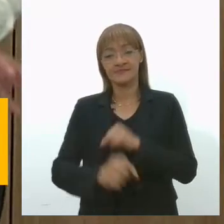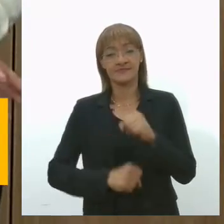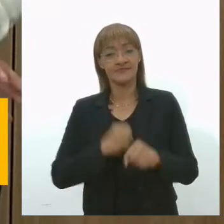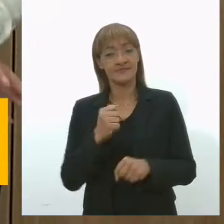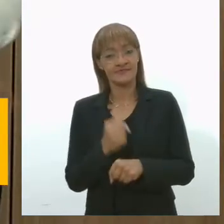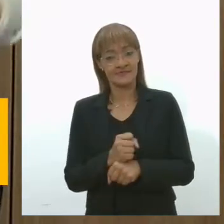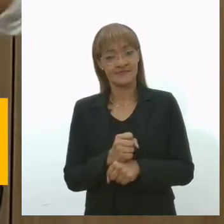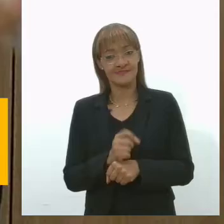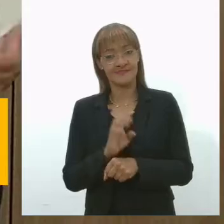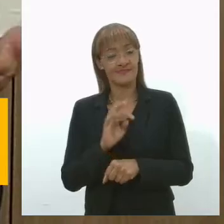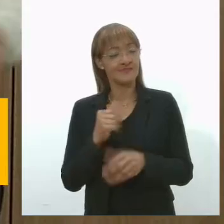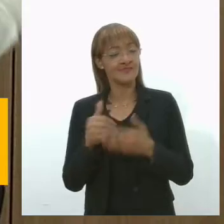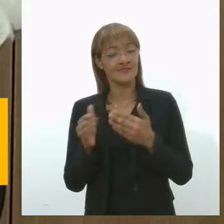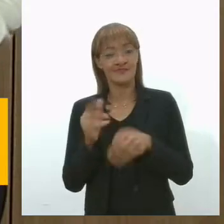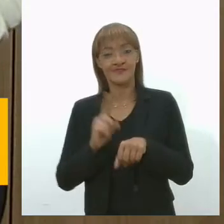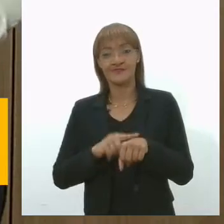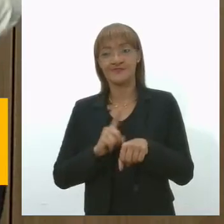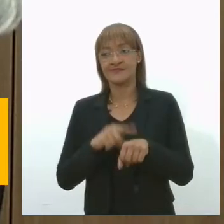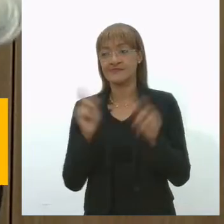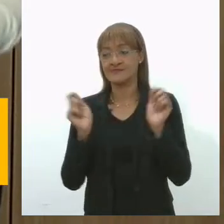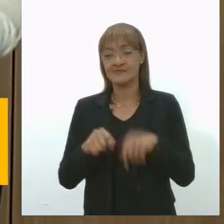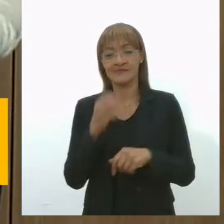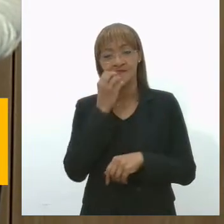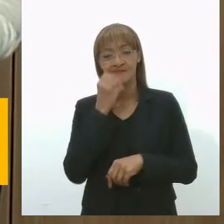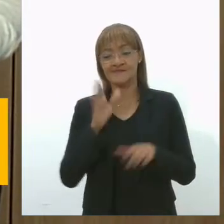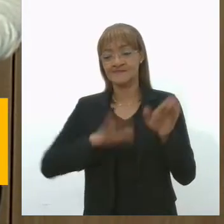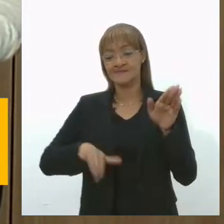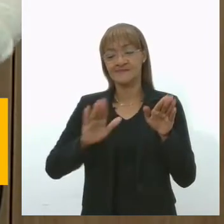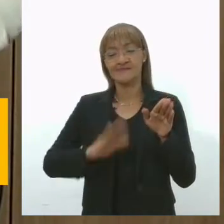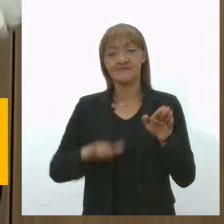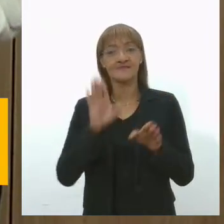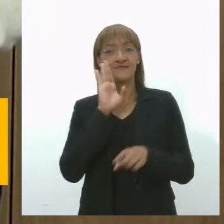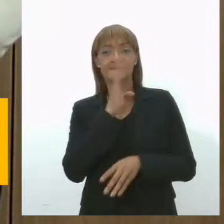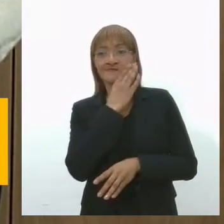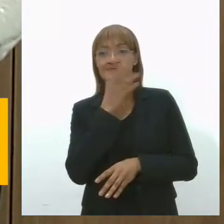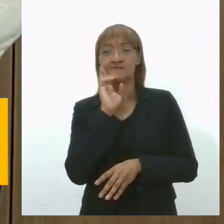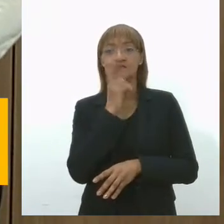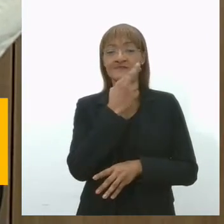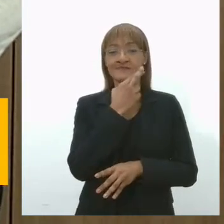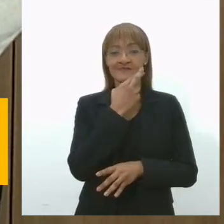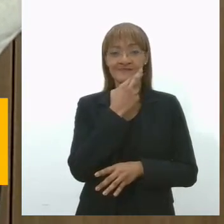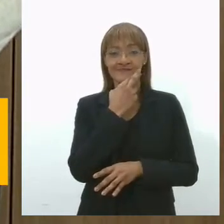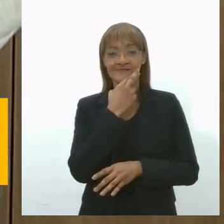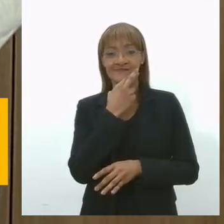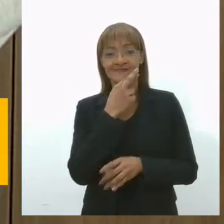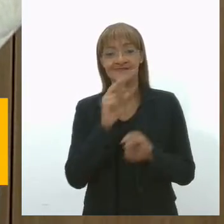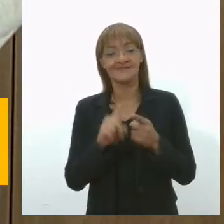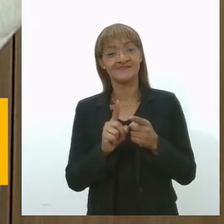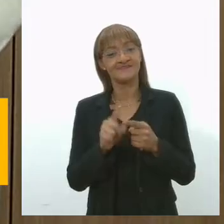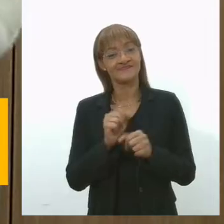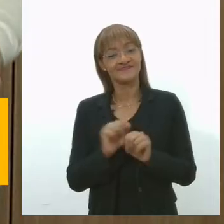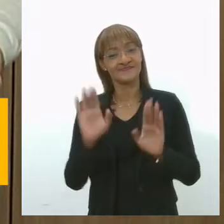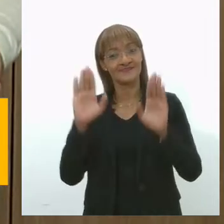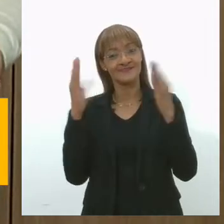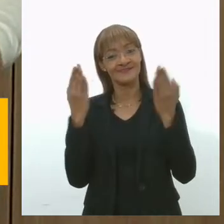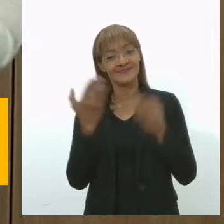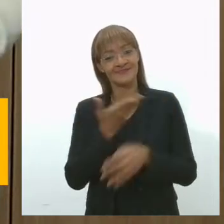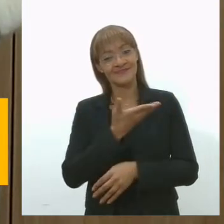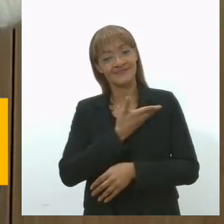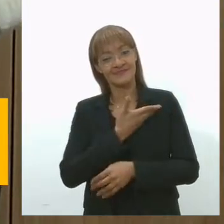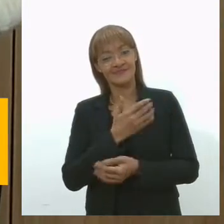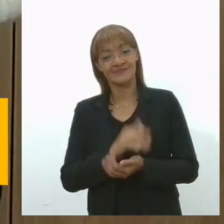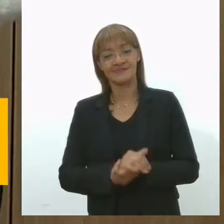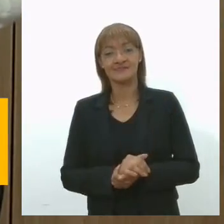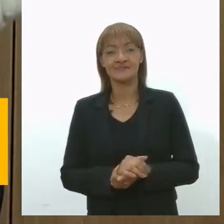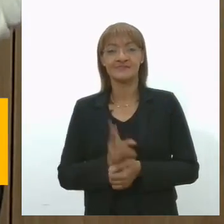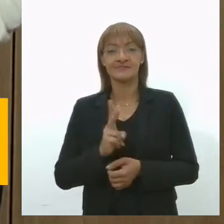qualquer hora do dia. Em casa, na praia, nos bares e restaurantes e nas confraternizações com os amigos. Tanto que virou